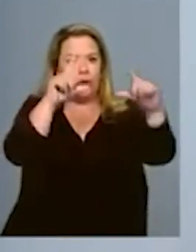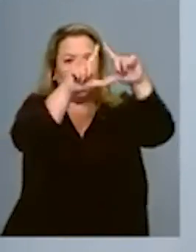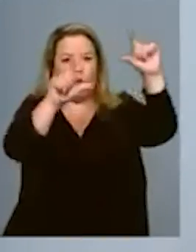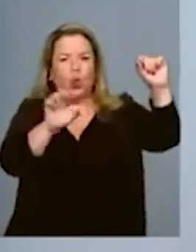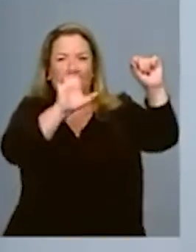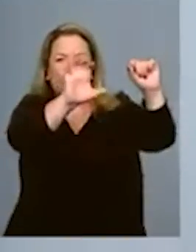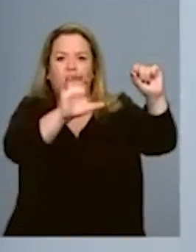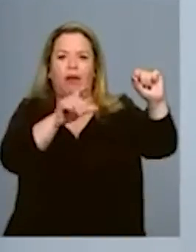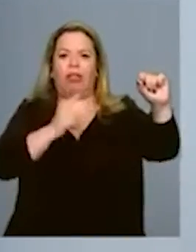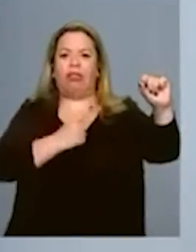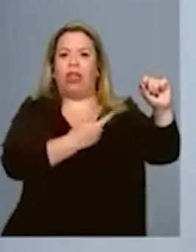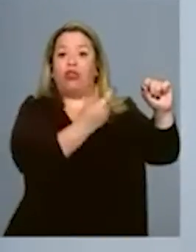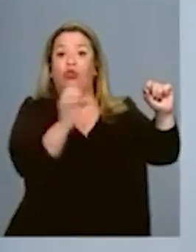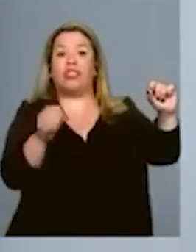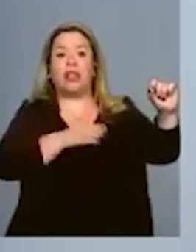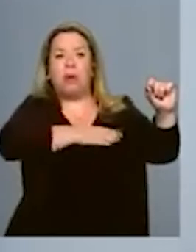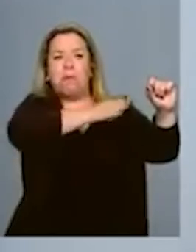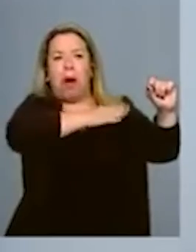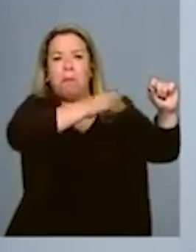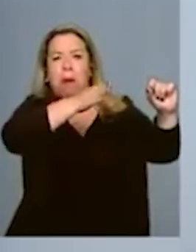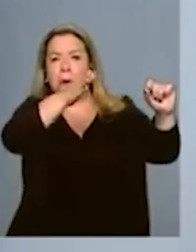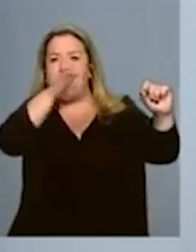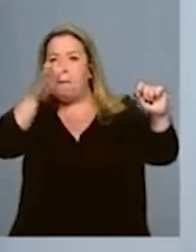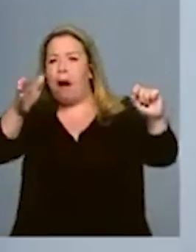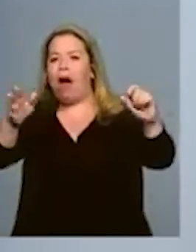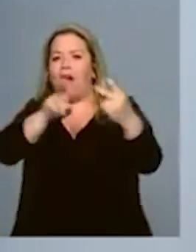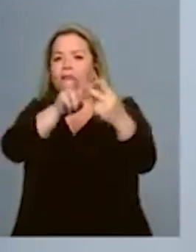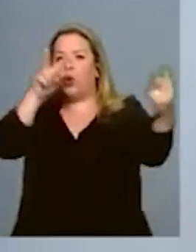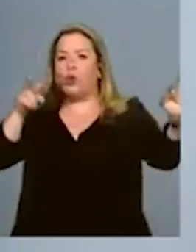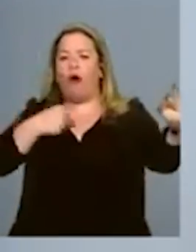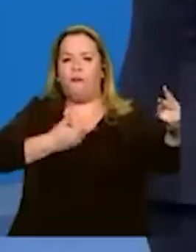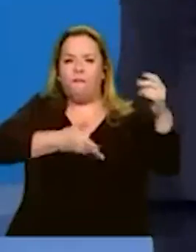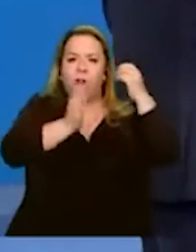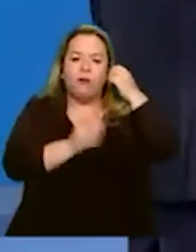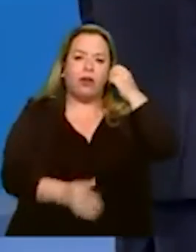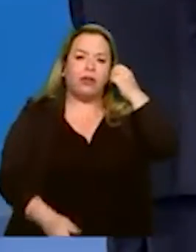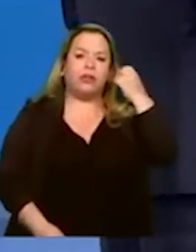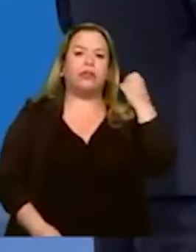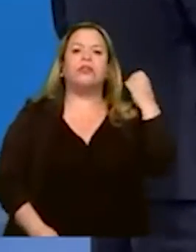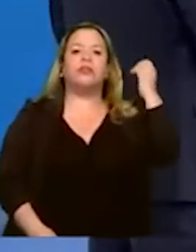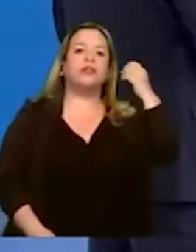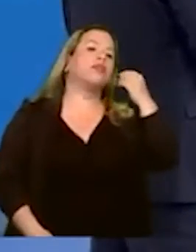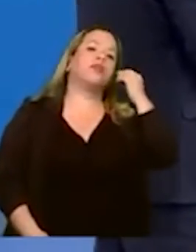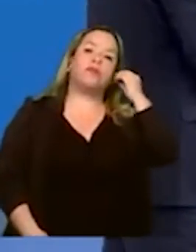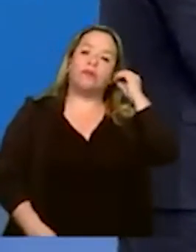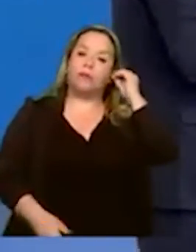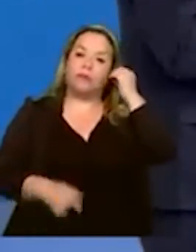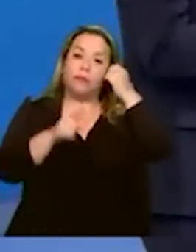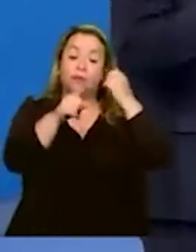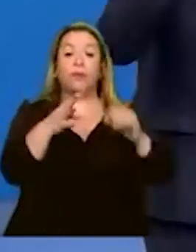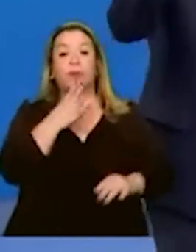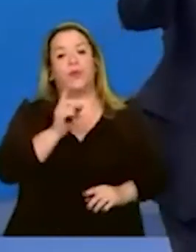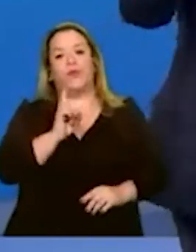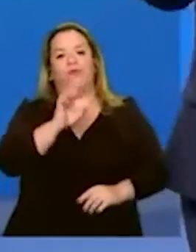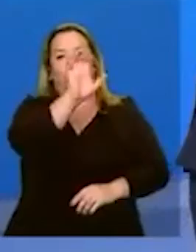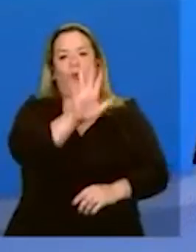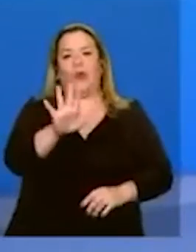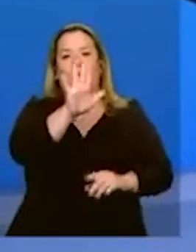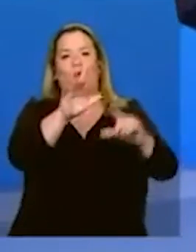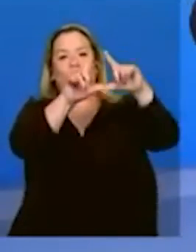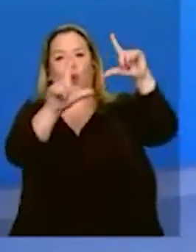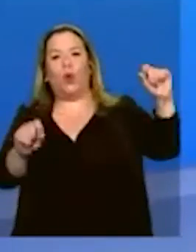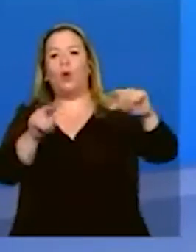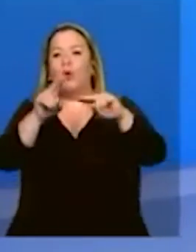200 cidades a visitar todas virtualmente. E você não conhece o Estado, Tarcísio. É por isso que você vai